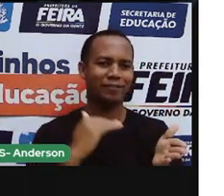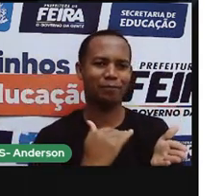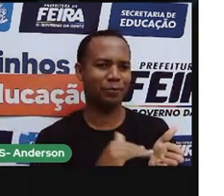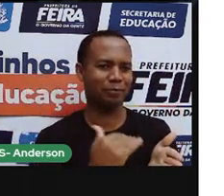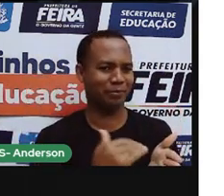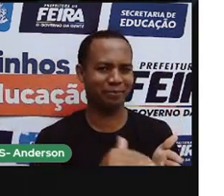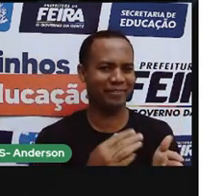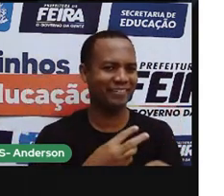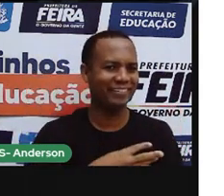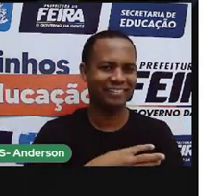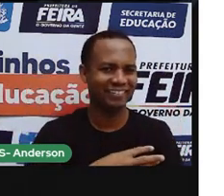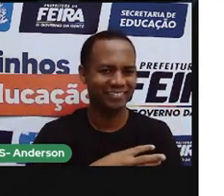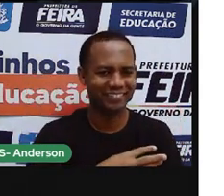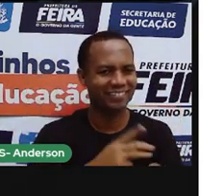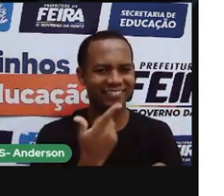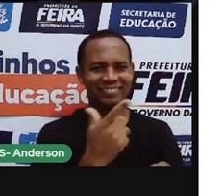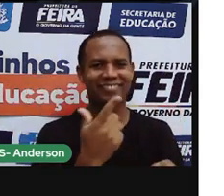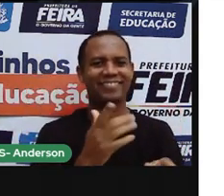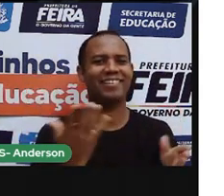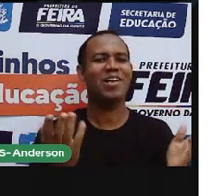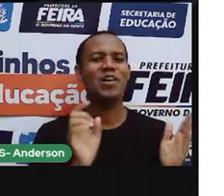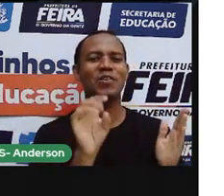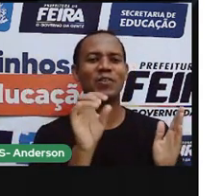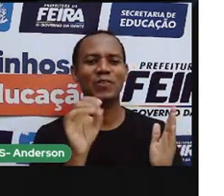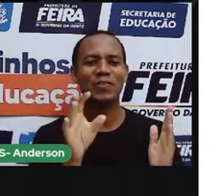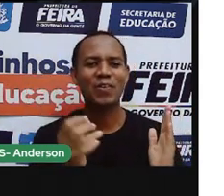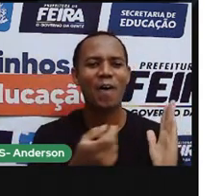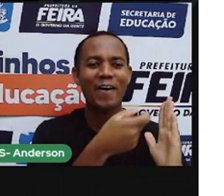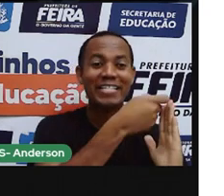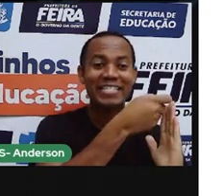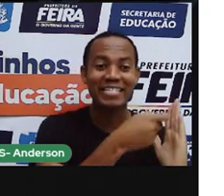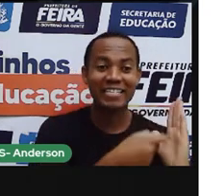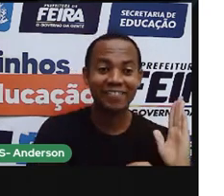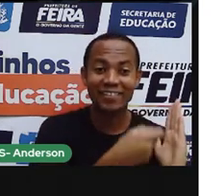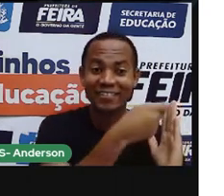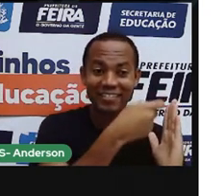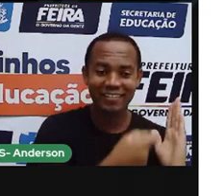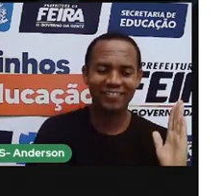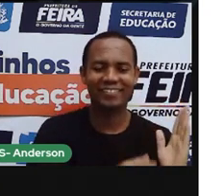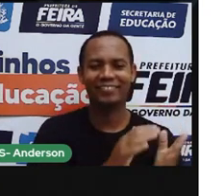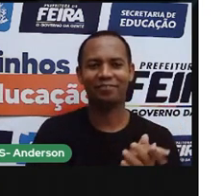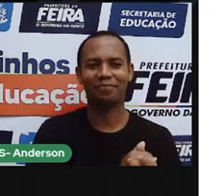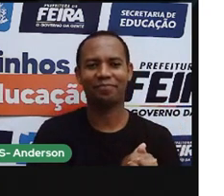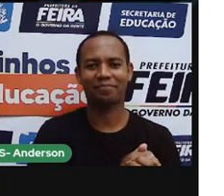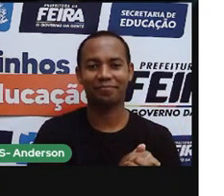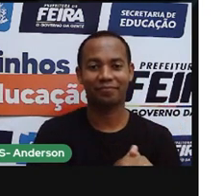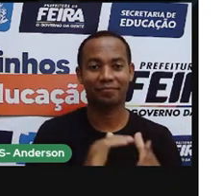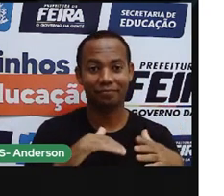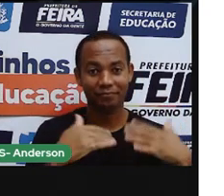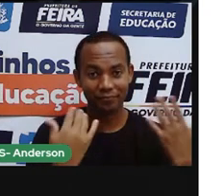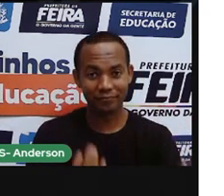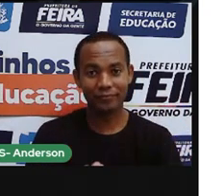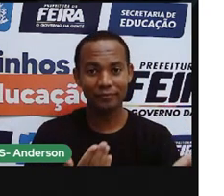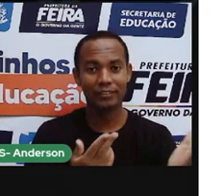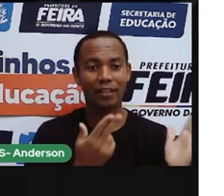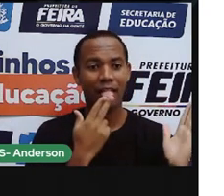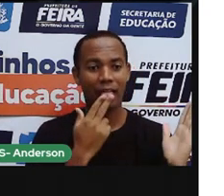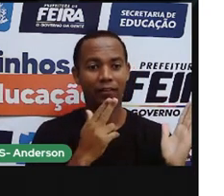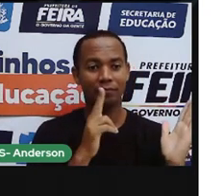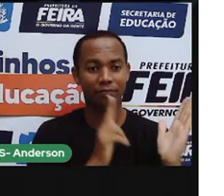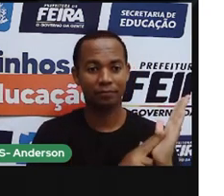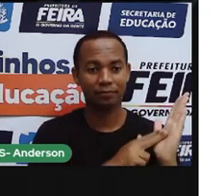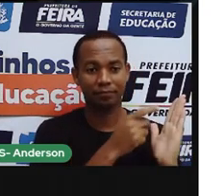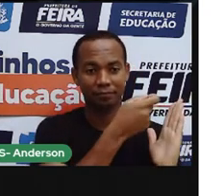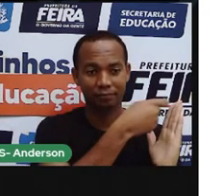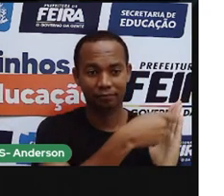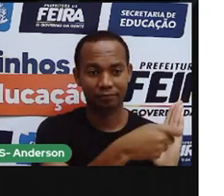mandar. Seria um grupo da família com várias mensagens, viu, gente? Bom, a carta, né? De Péron Vaz